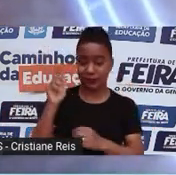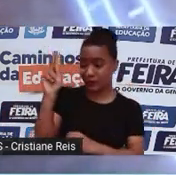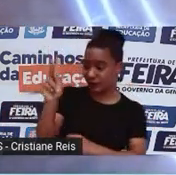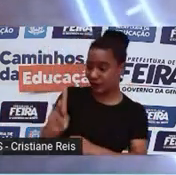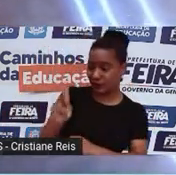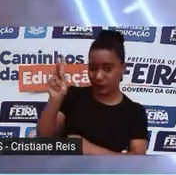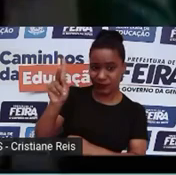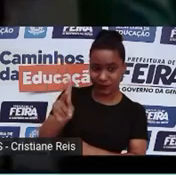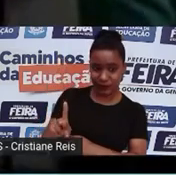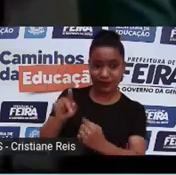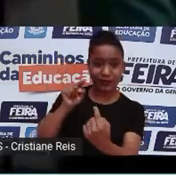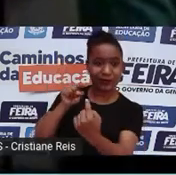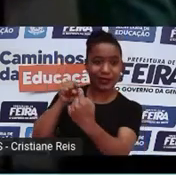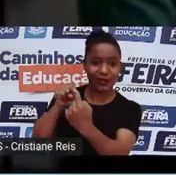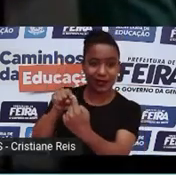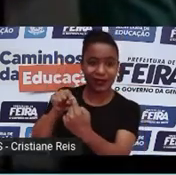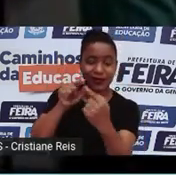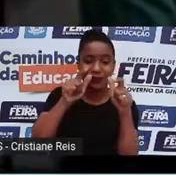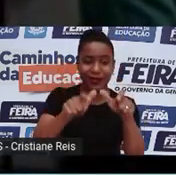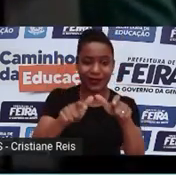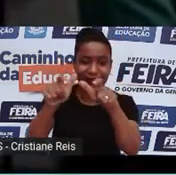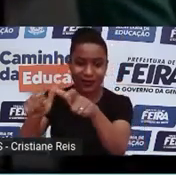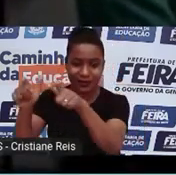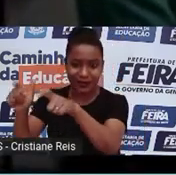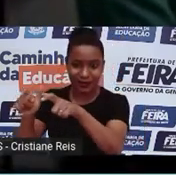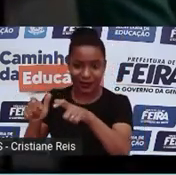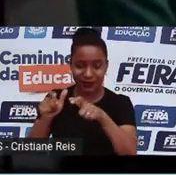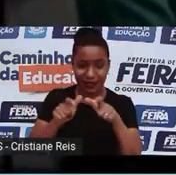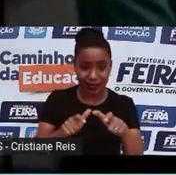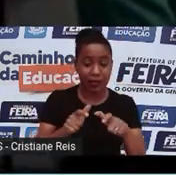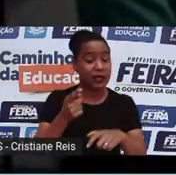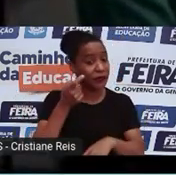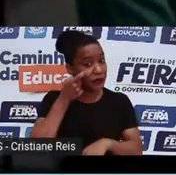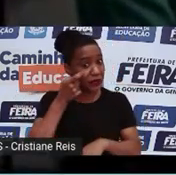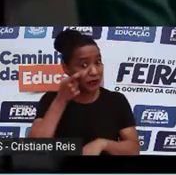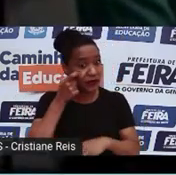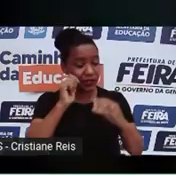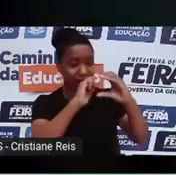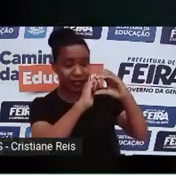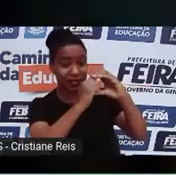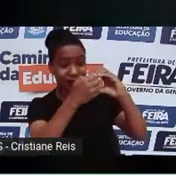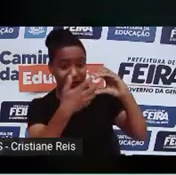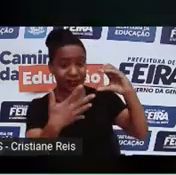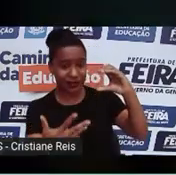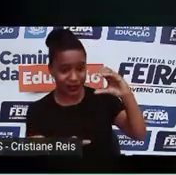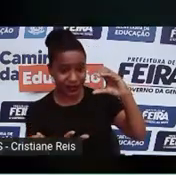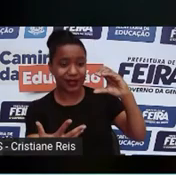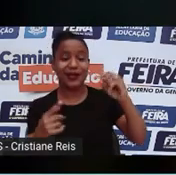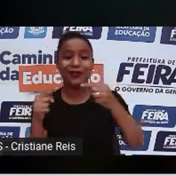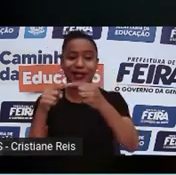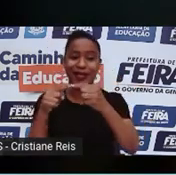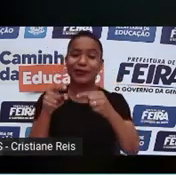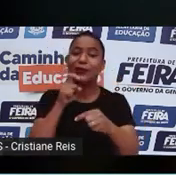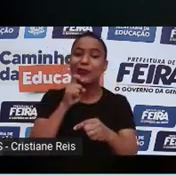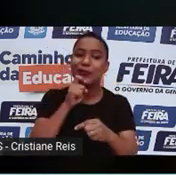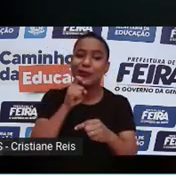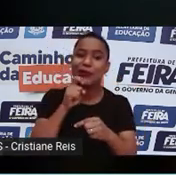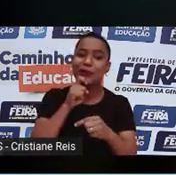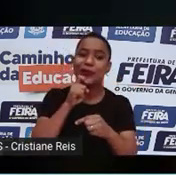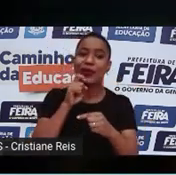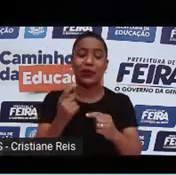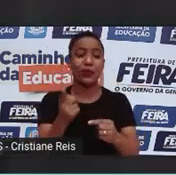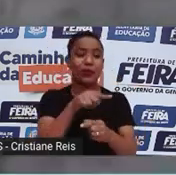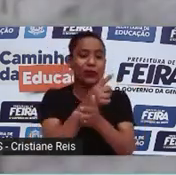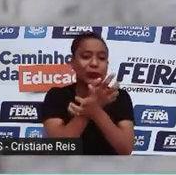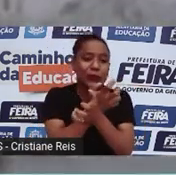diferentes. Podemos ter alguns adaptados para o clima frio e seco e outros adaptados para frio com umidade,